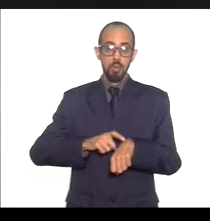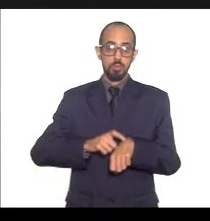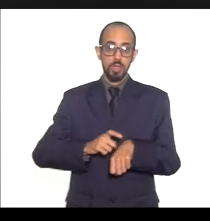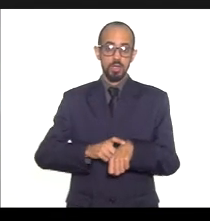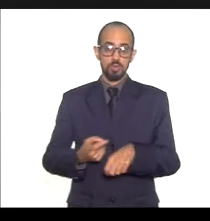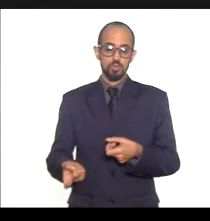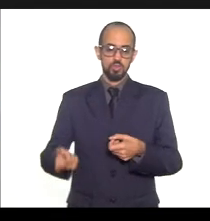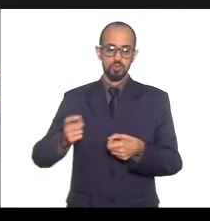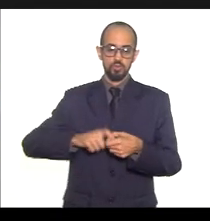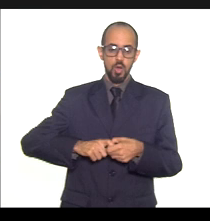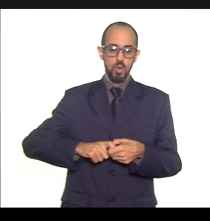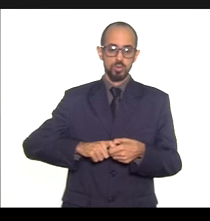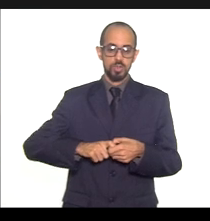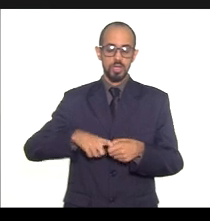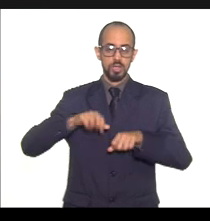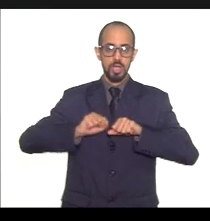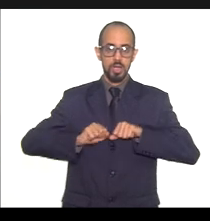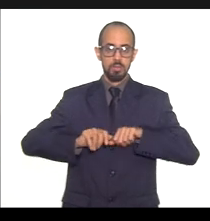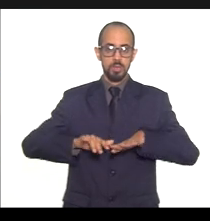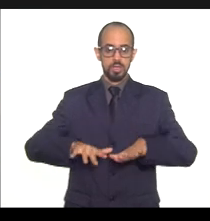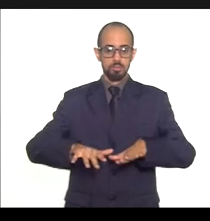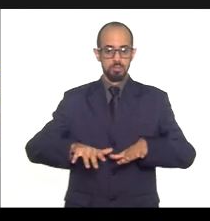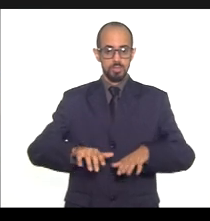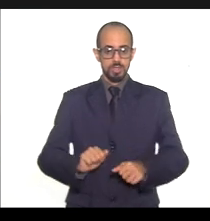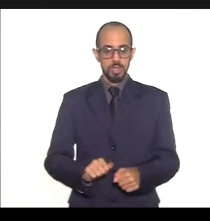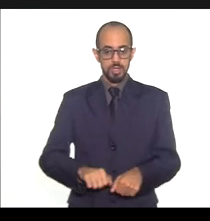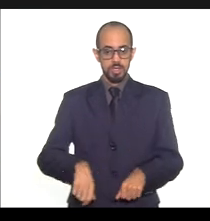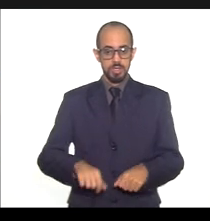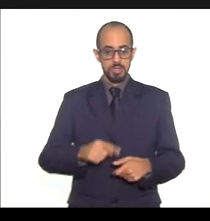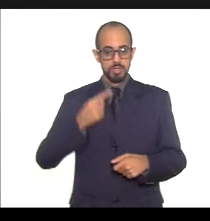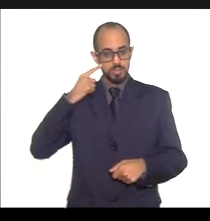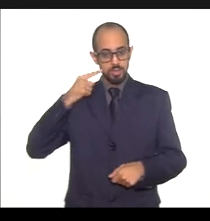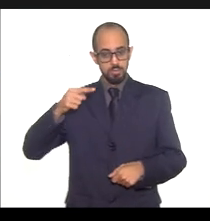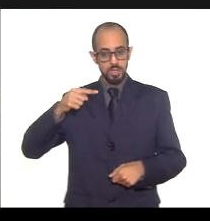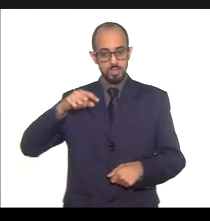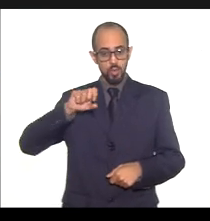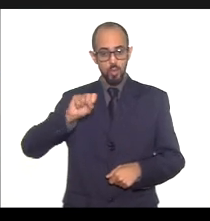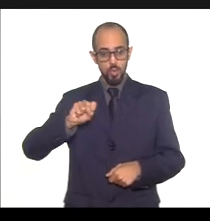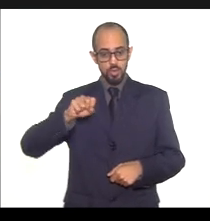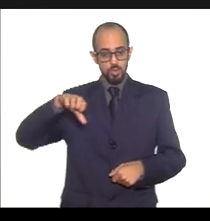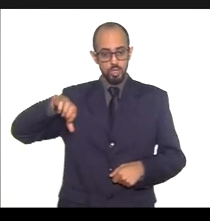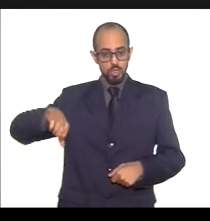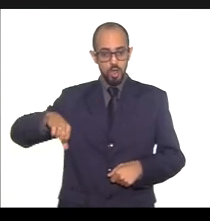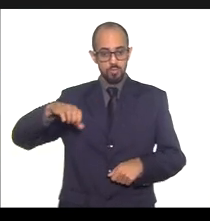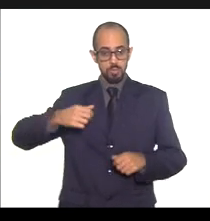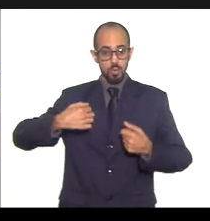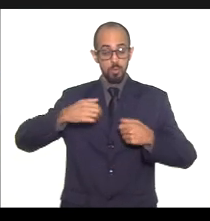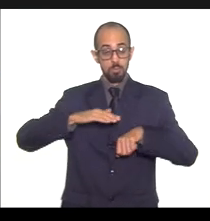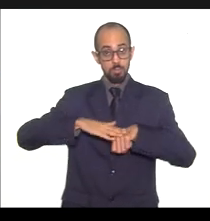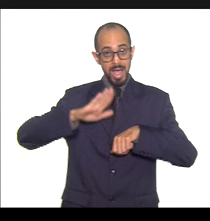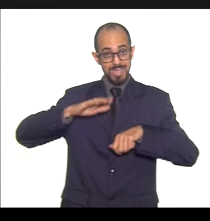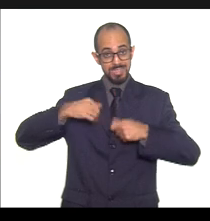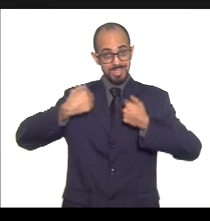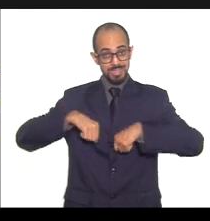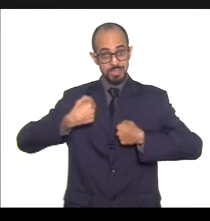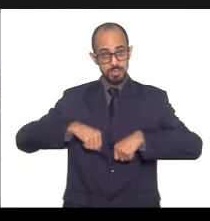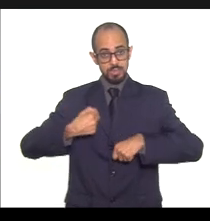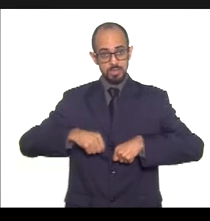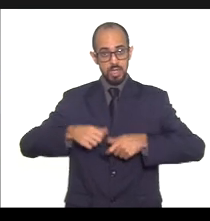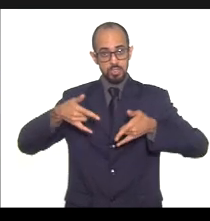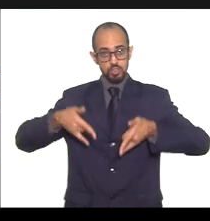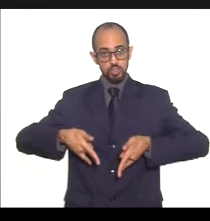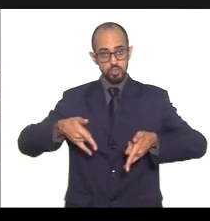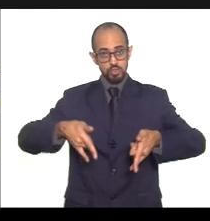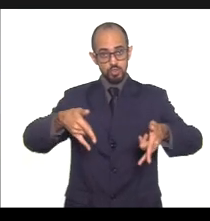partir das semanas 8 e 9 de 2021, com maior demanda por leito de UTI e crescimento no número de